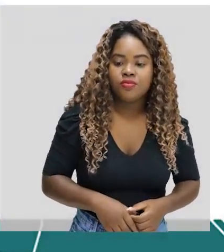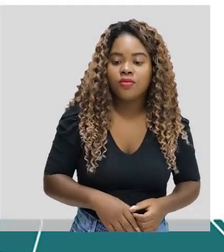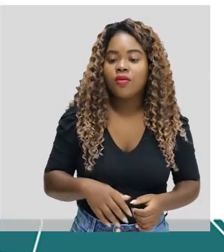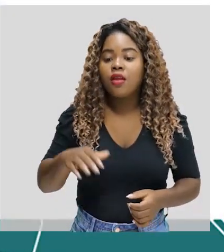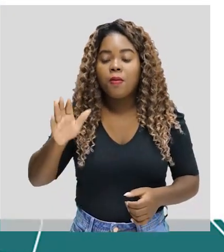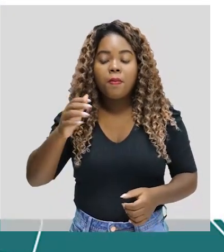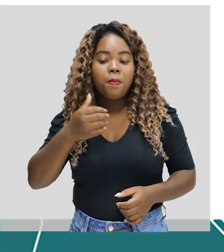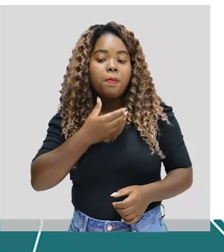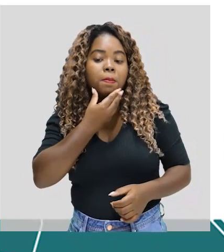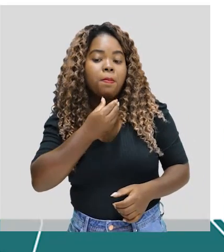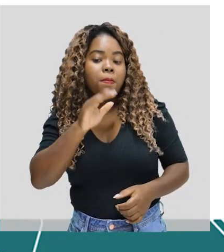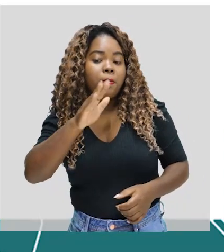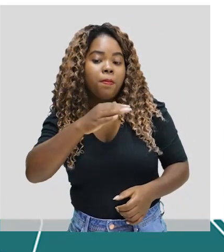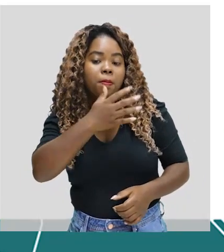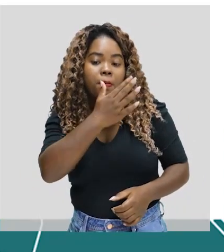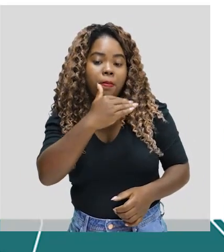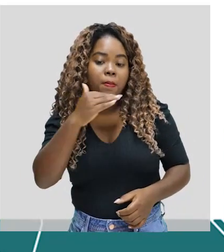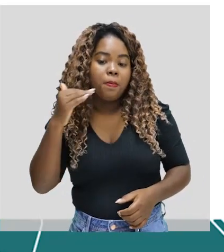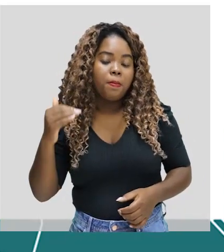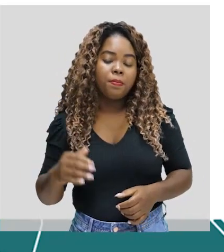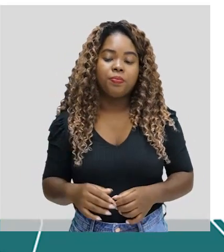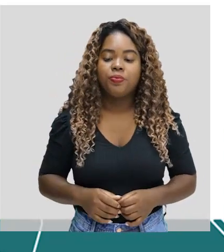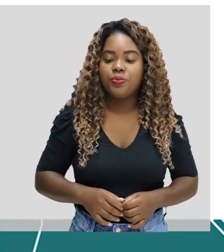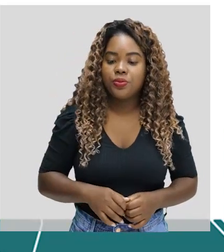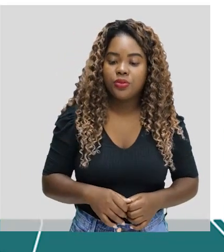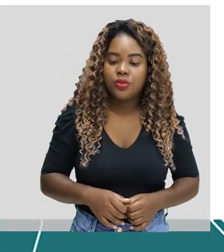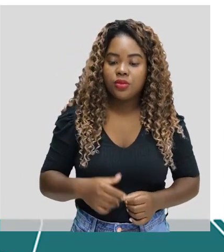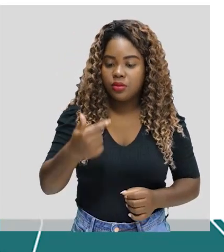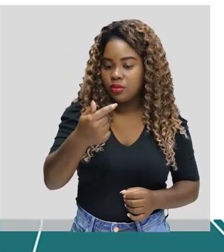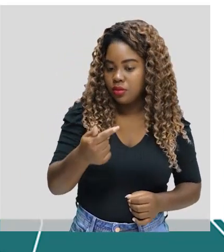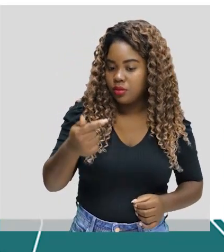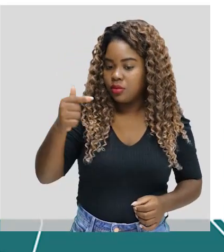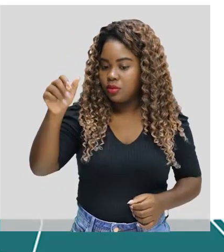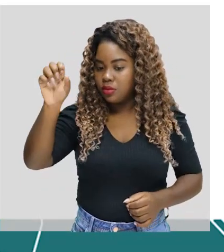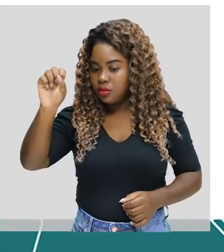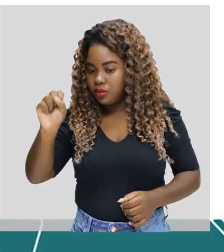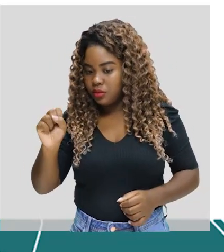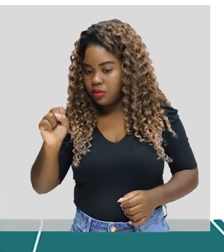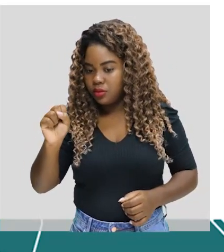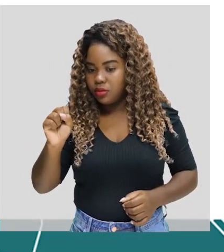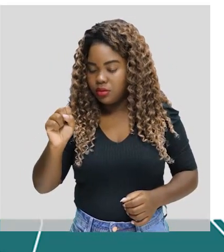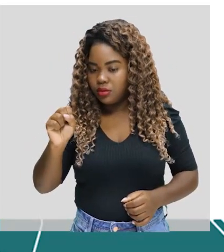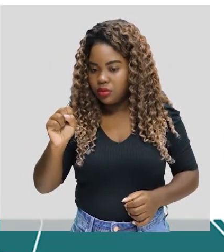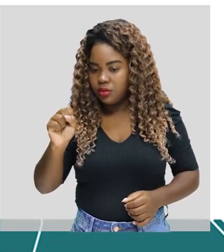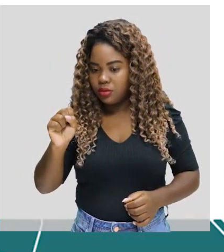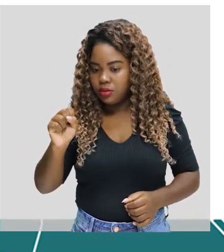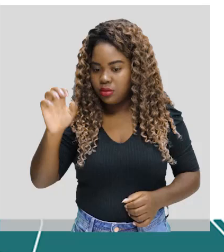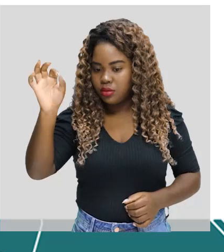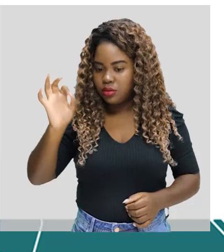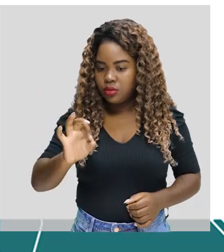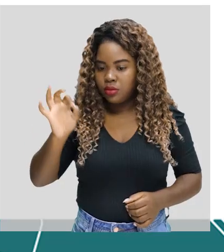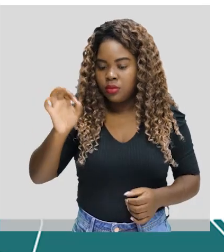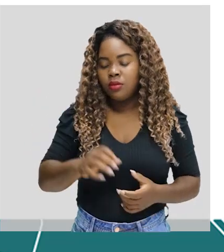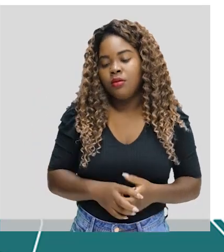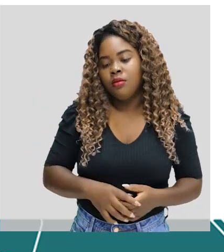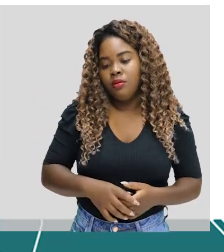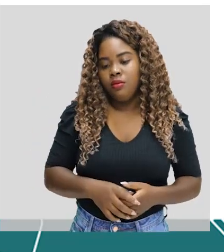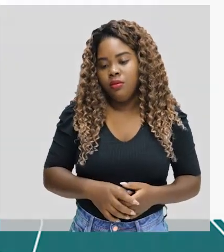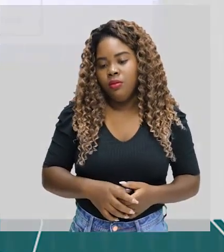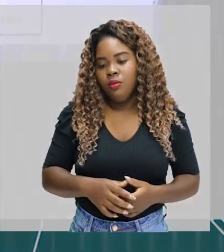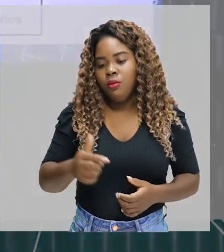Adolescentes meninos. Vejam como é um pouco menos reduzido o número de sedentários. Os meninos são 78,